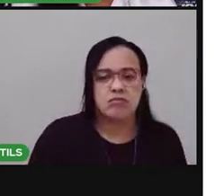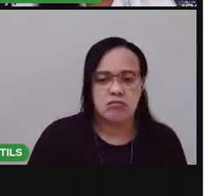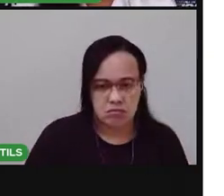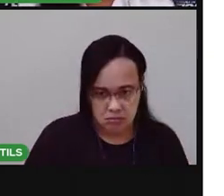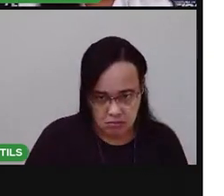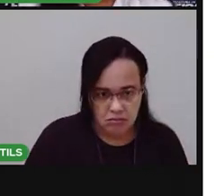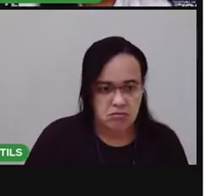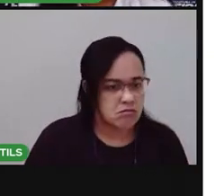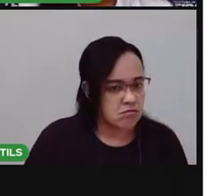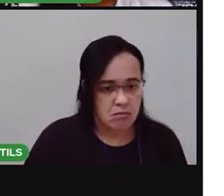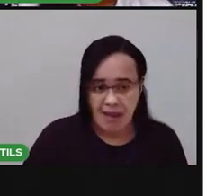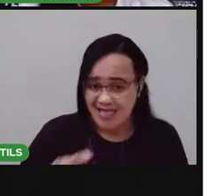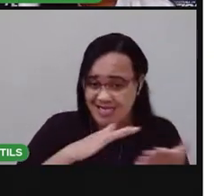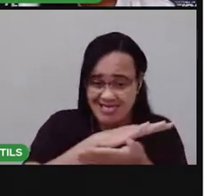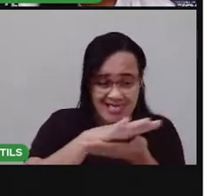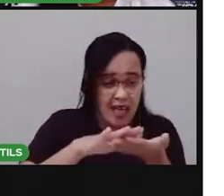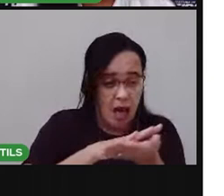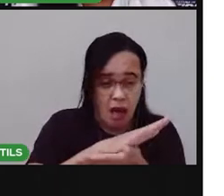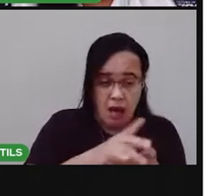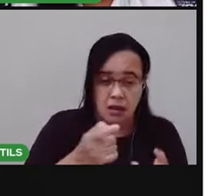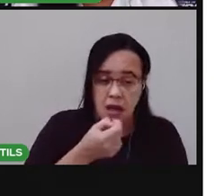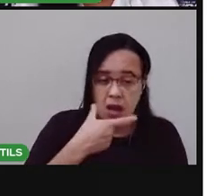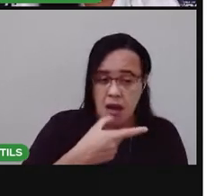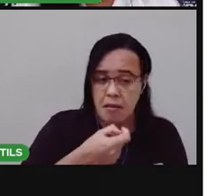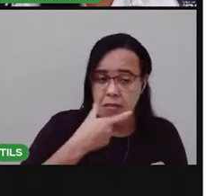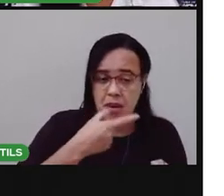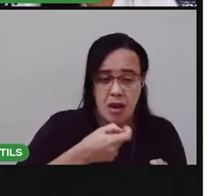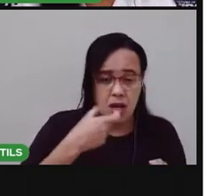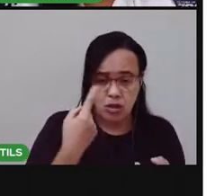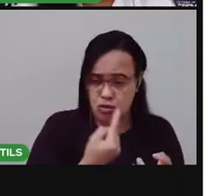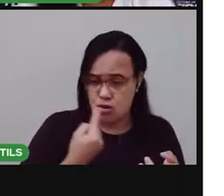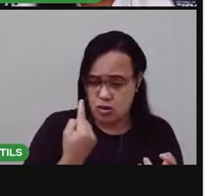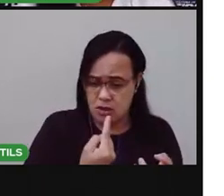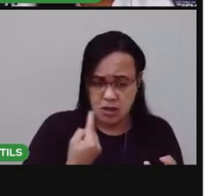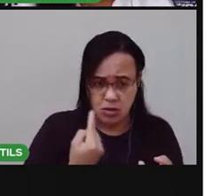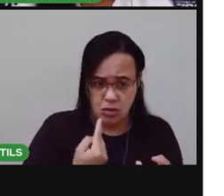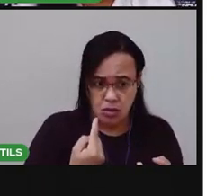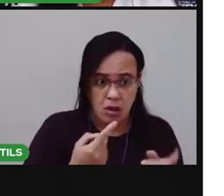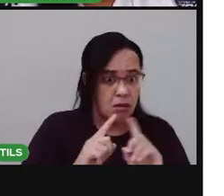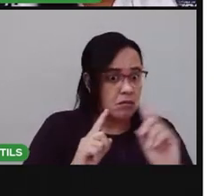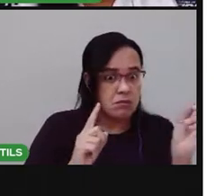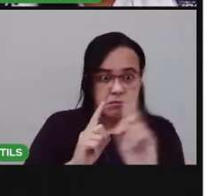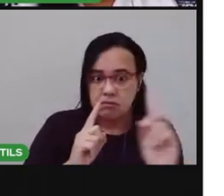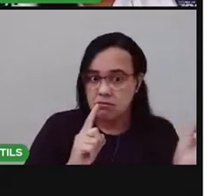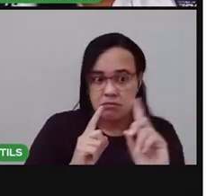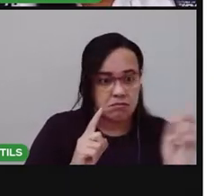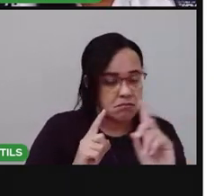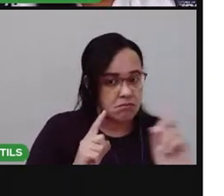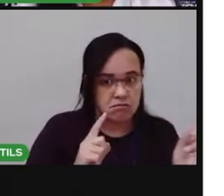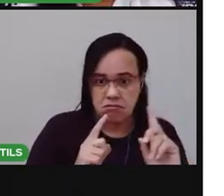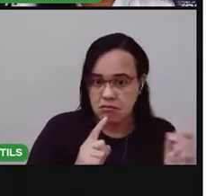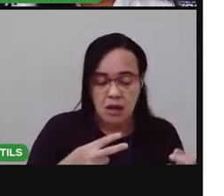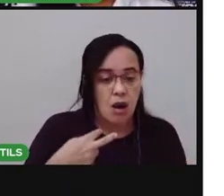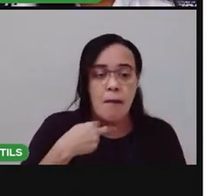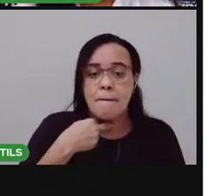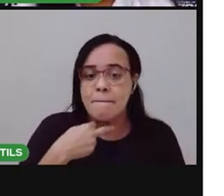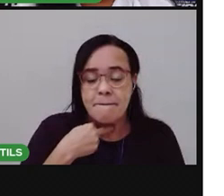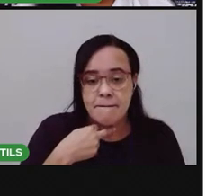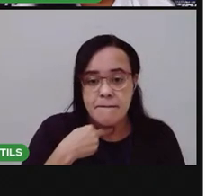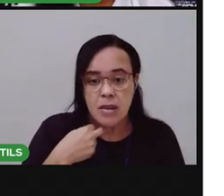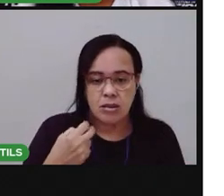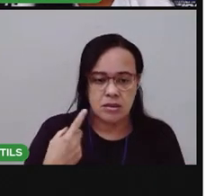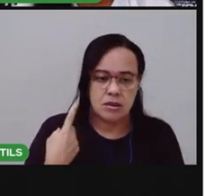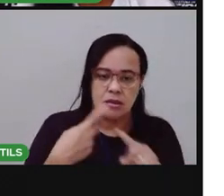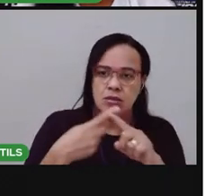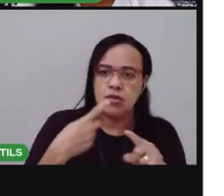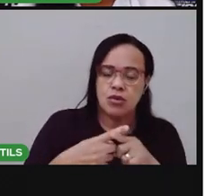Então, nada de tomar remédio sozinho. Ou sozinha. Porque só um adulto é